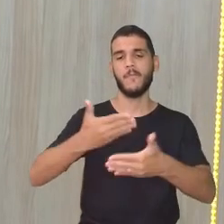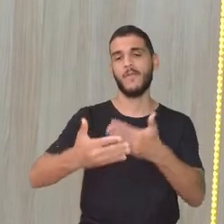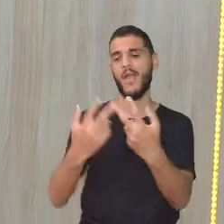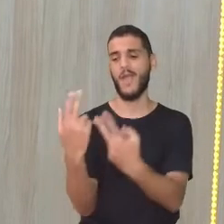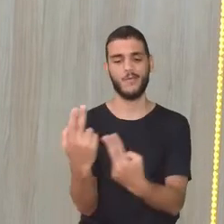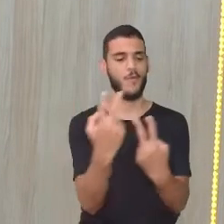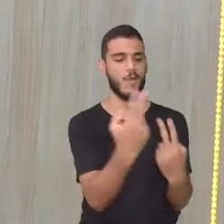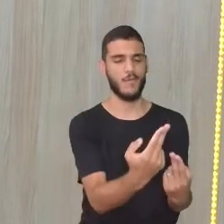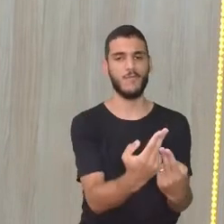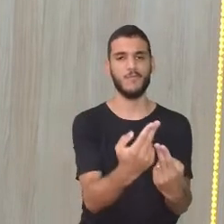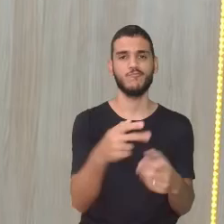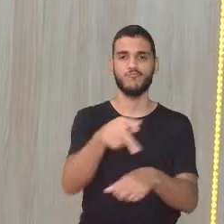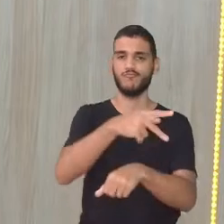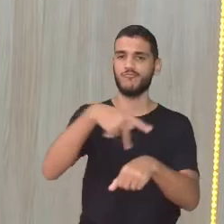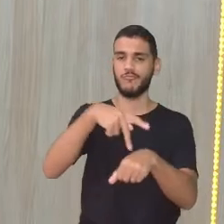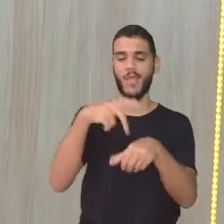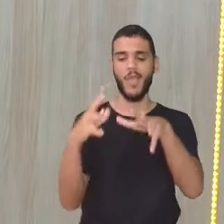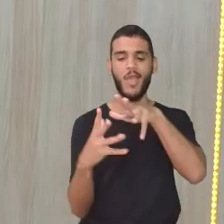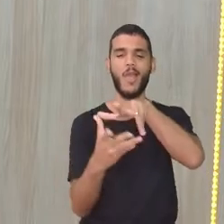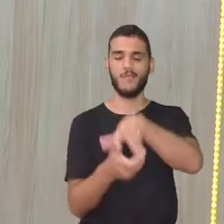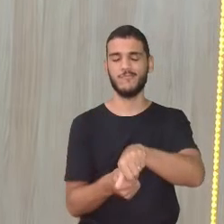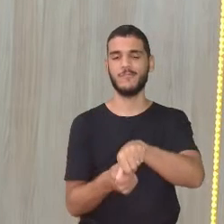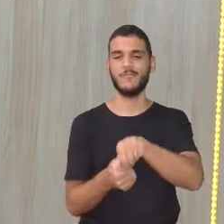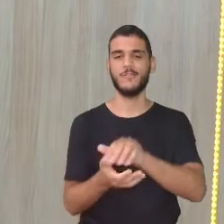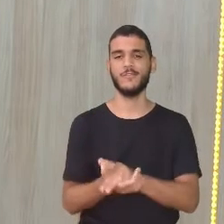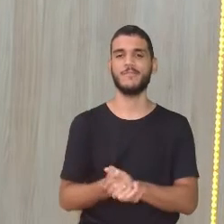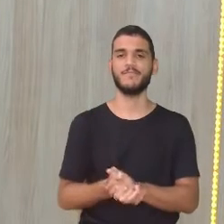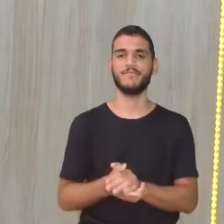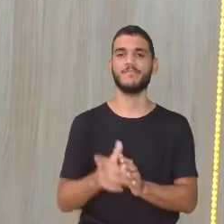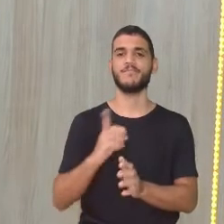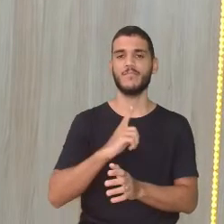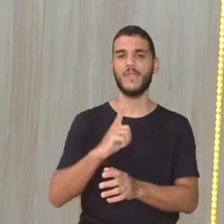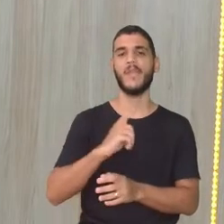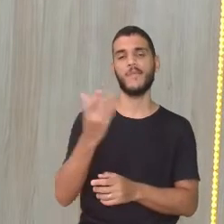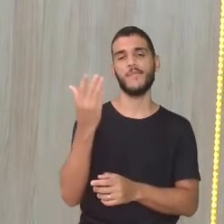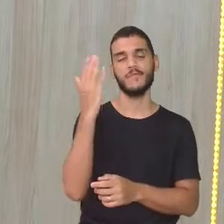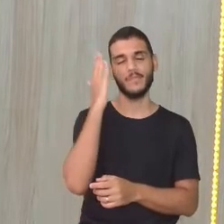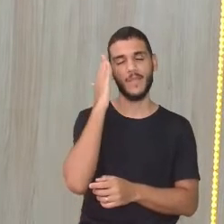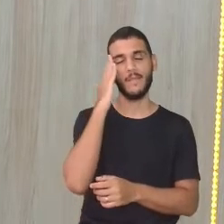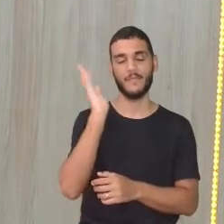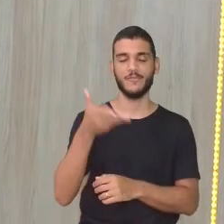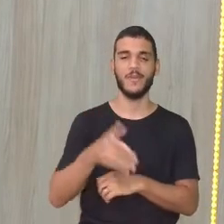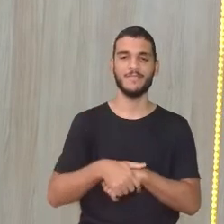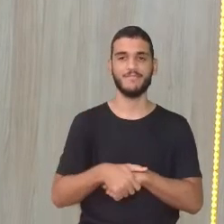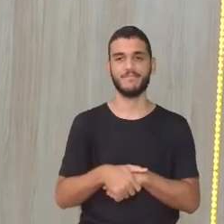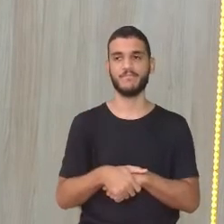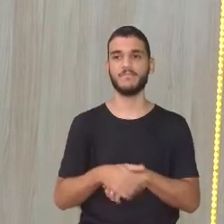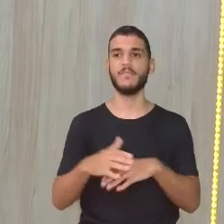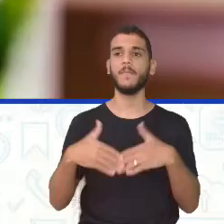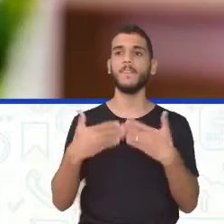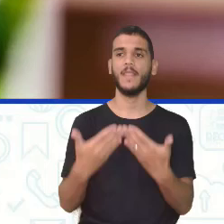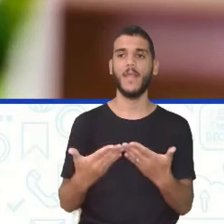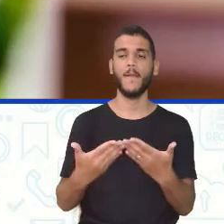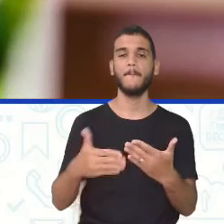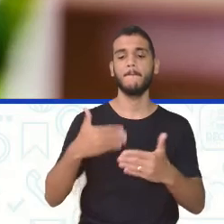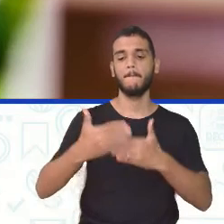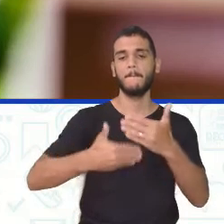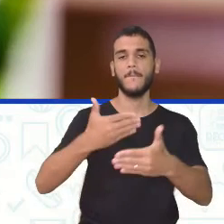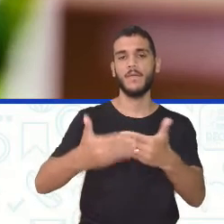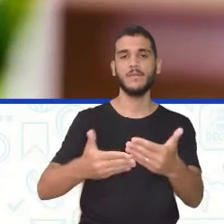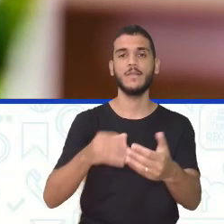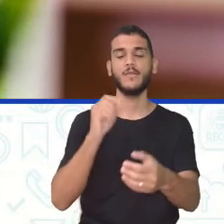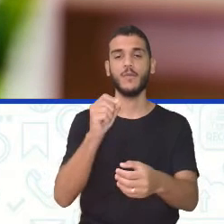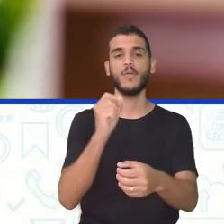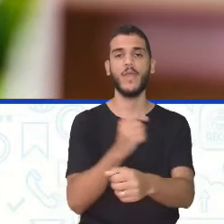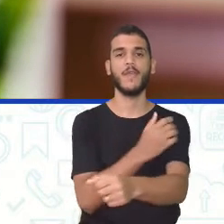Bem distribuída e tudo mais. Então, a gente já tem ciência disso. E também, processos de urbanização estão diretamente ligados